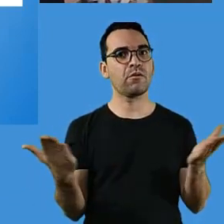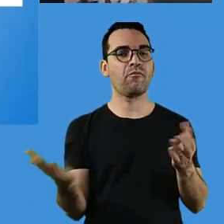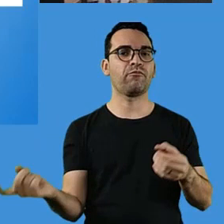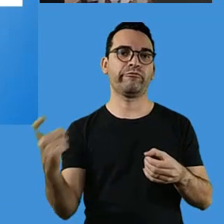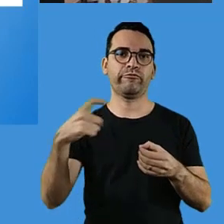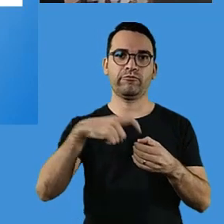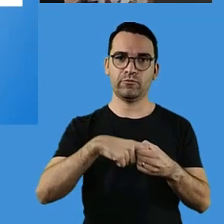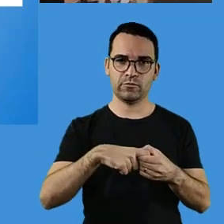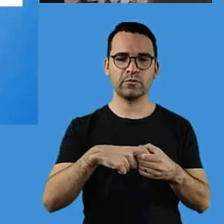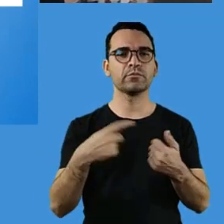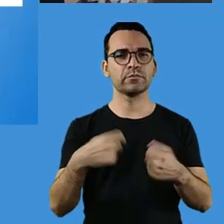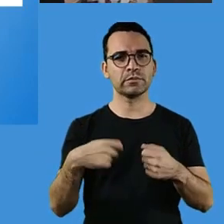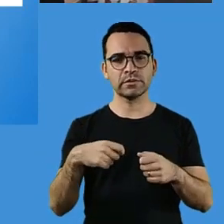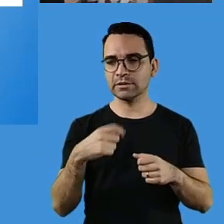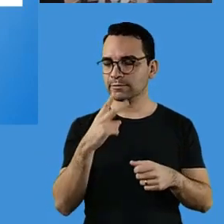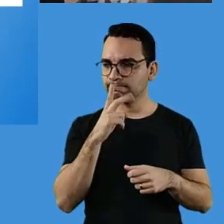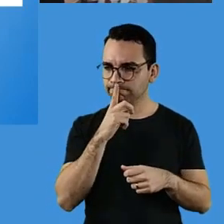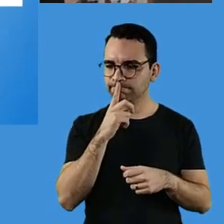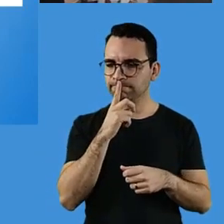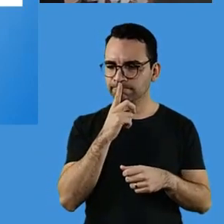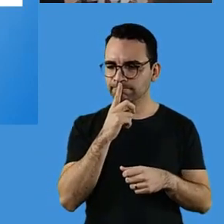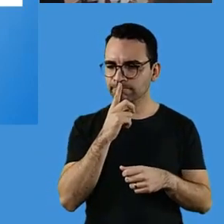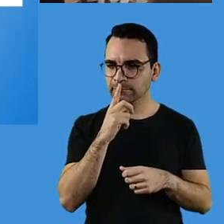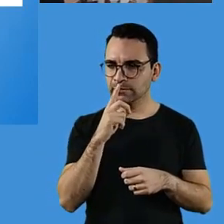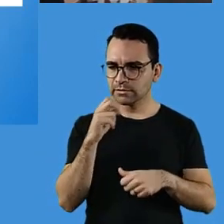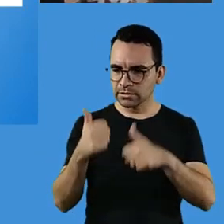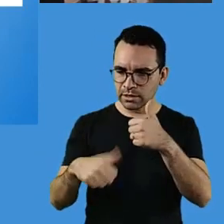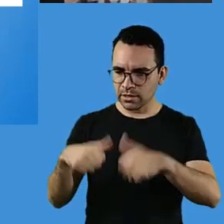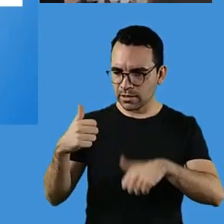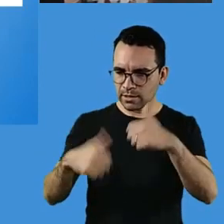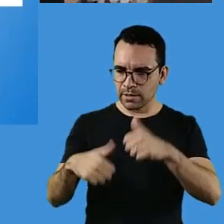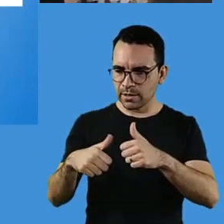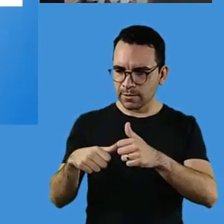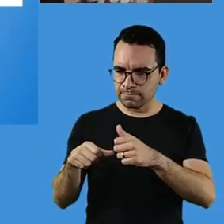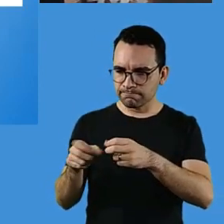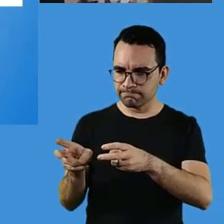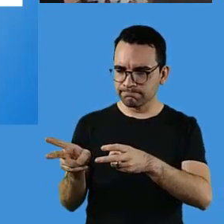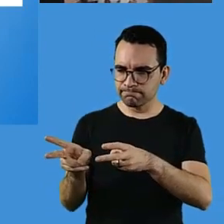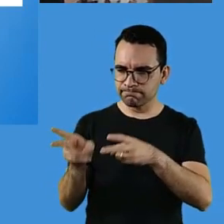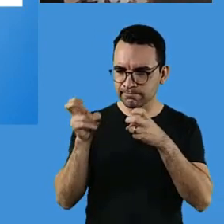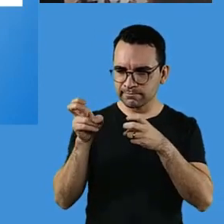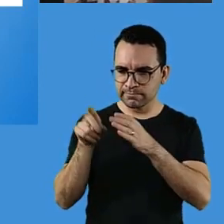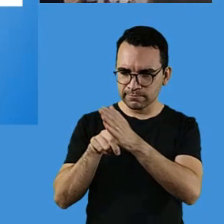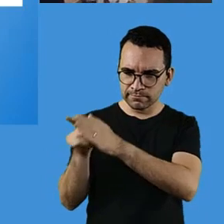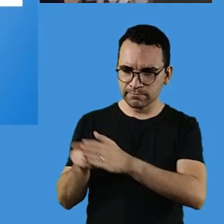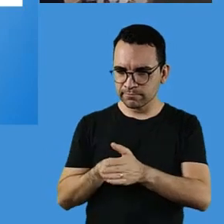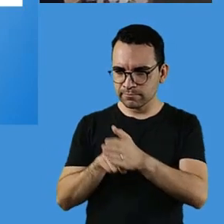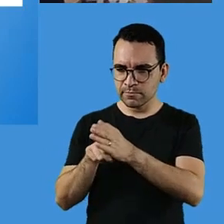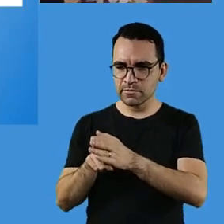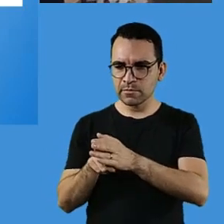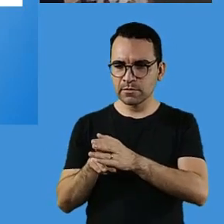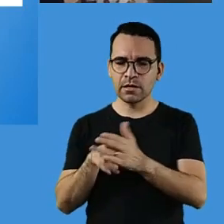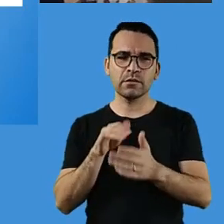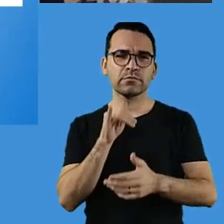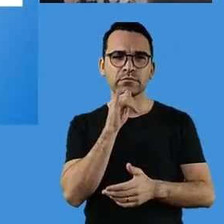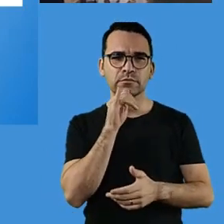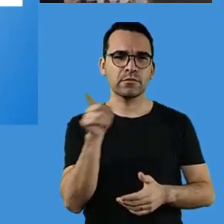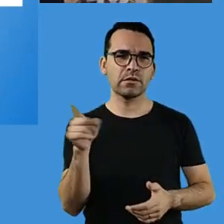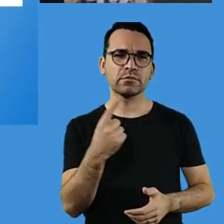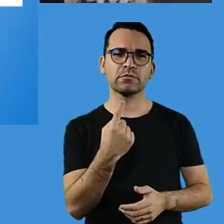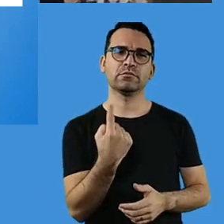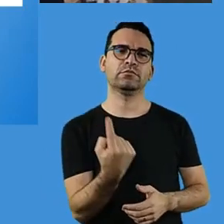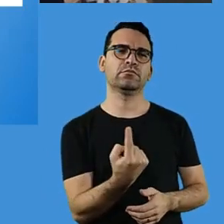atento às necessidades, tá, desses alunos. O que ele consegue